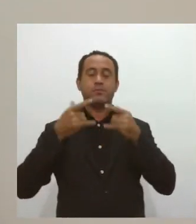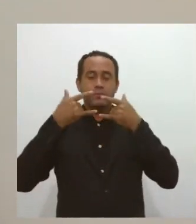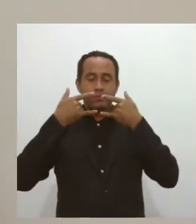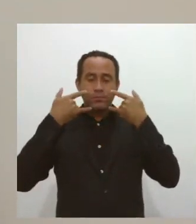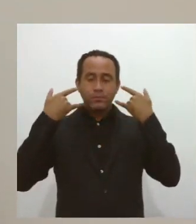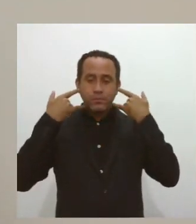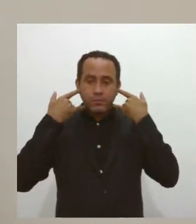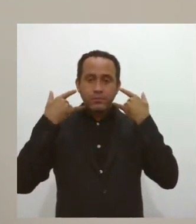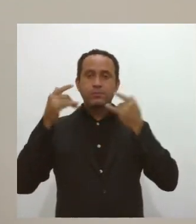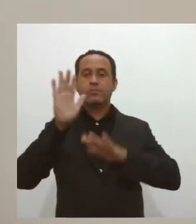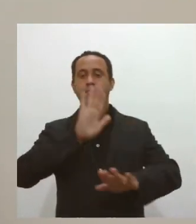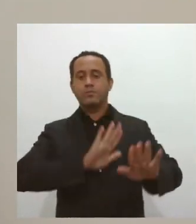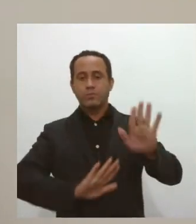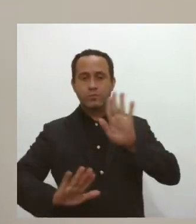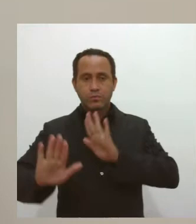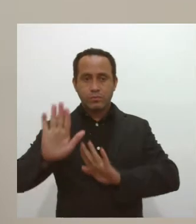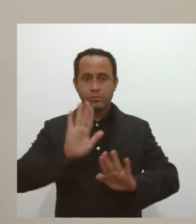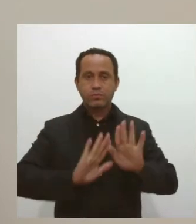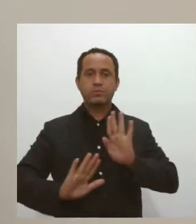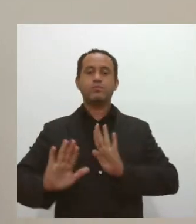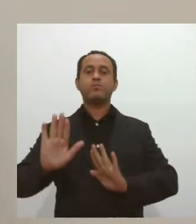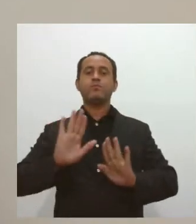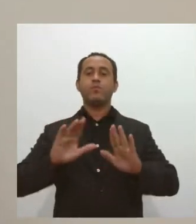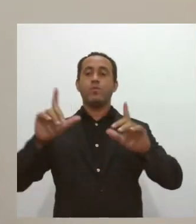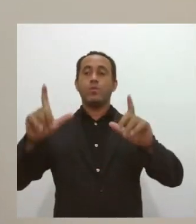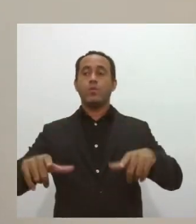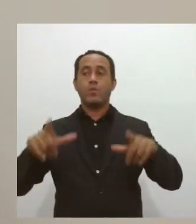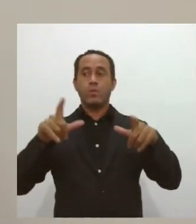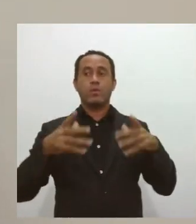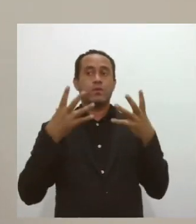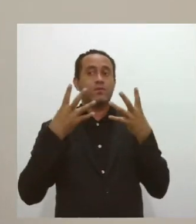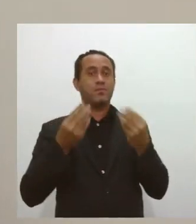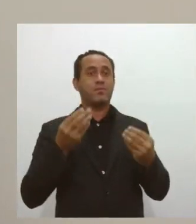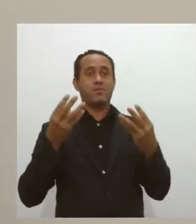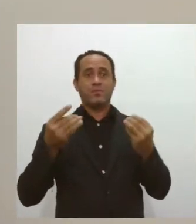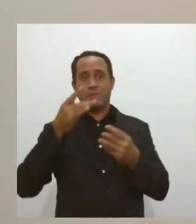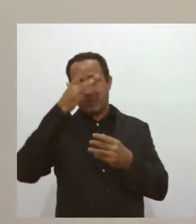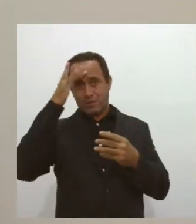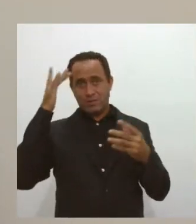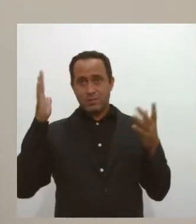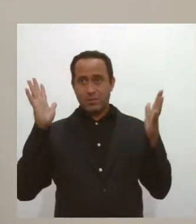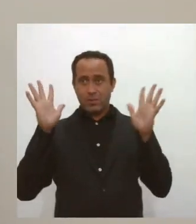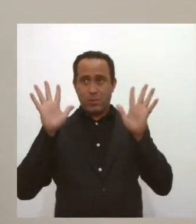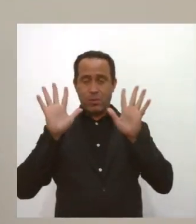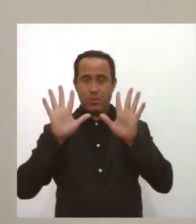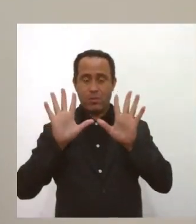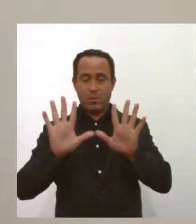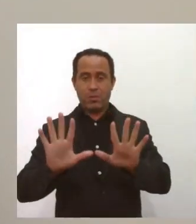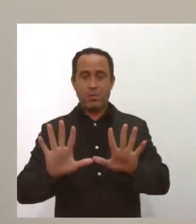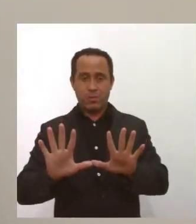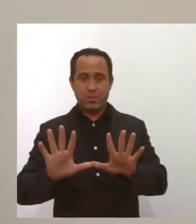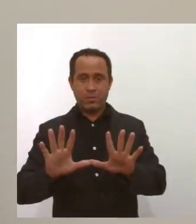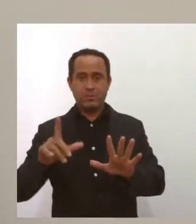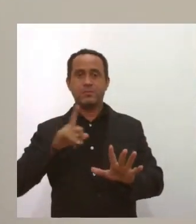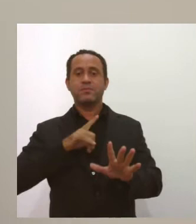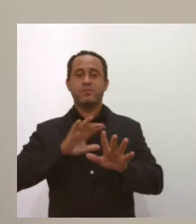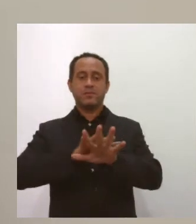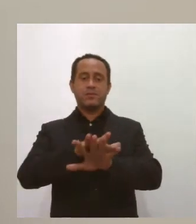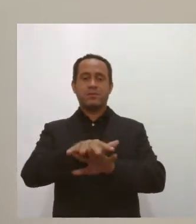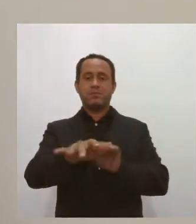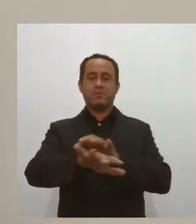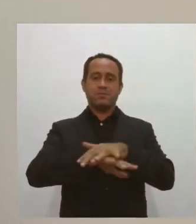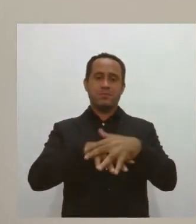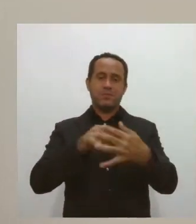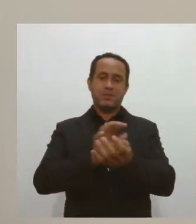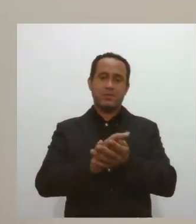tomo cuidado com ambientes, com muita gente, com aglomeração. Tenho que higienizar as mãos